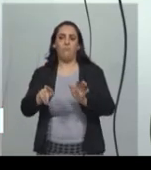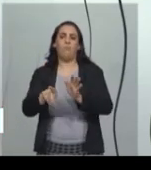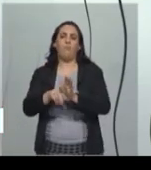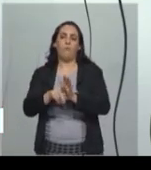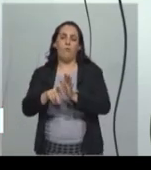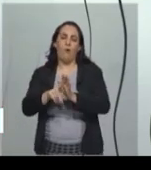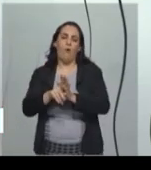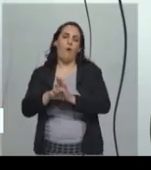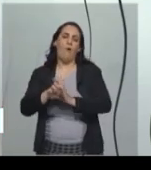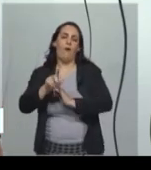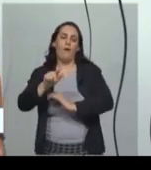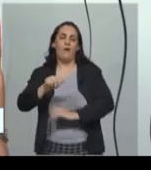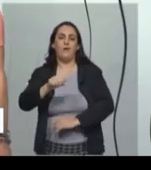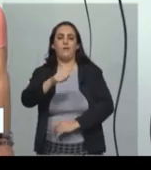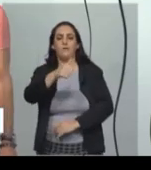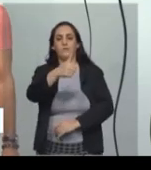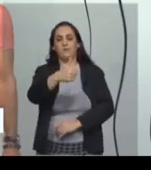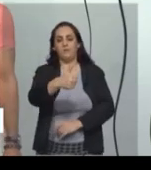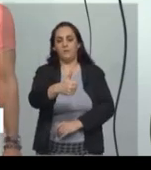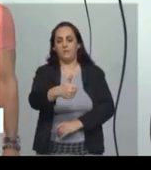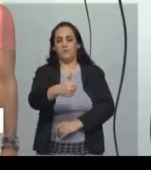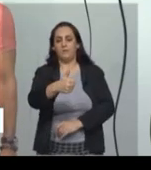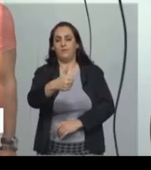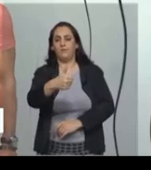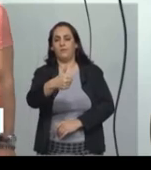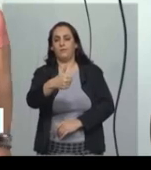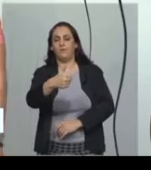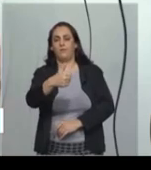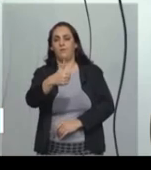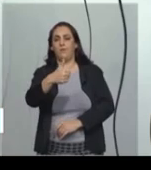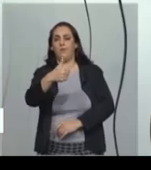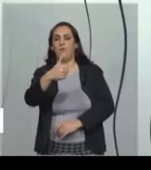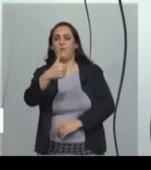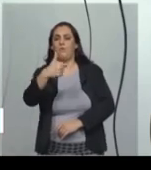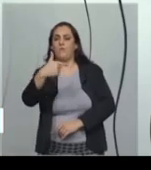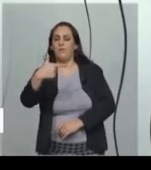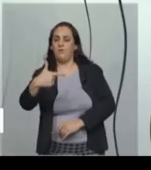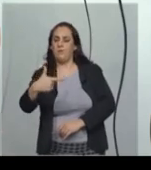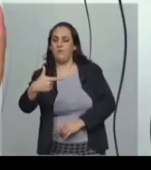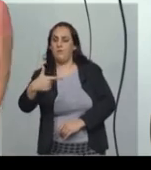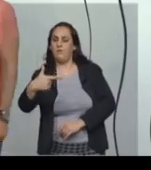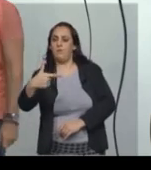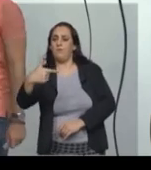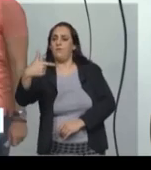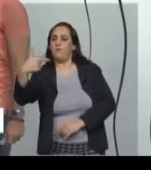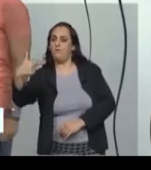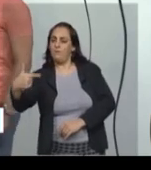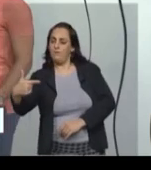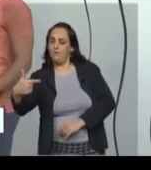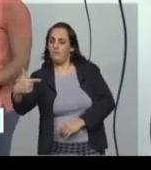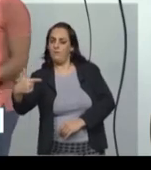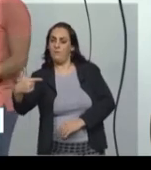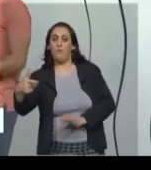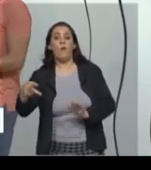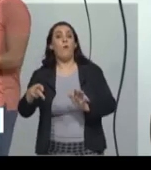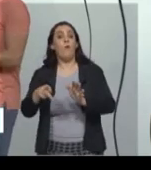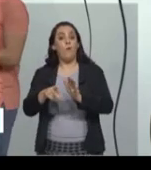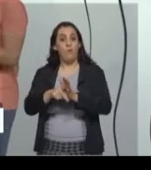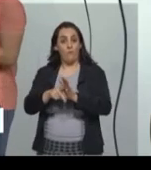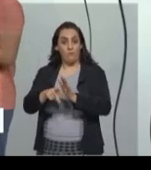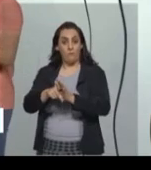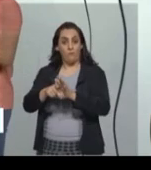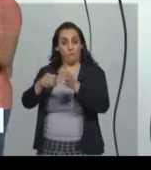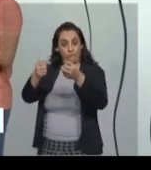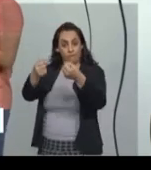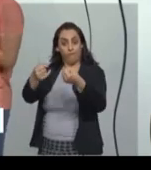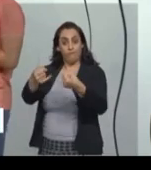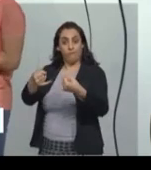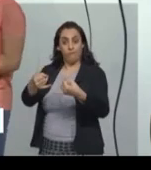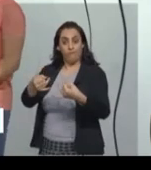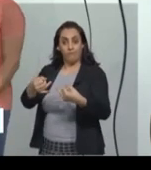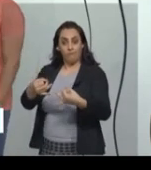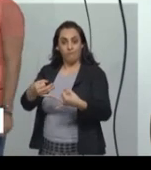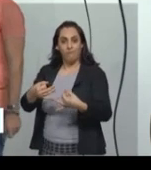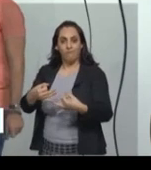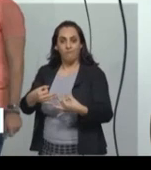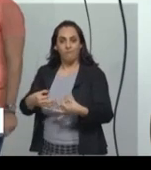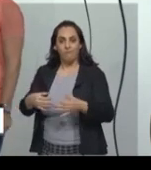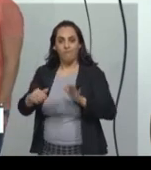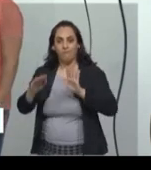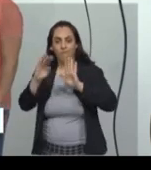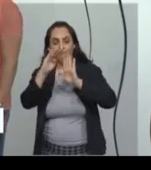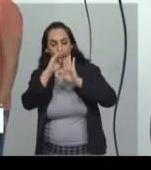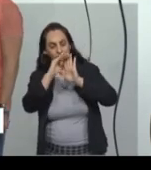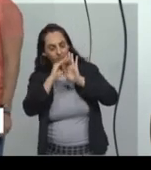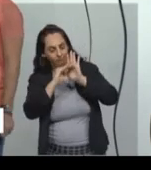município em território, em espaço. Bom, seguindo aqui,